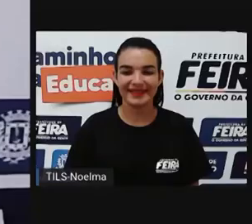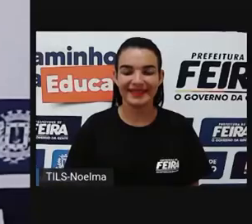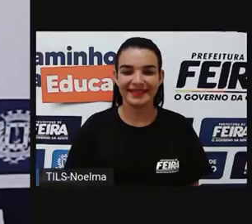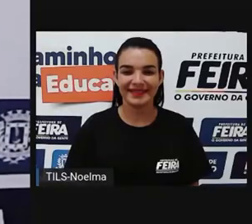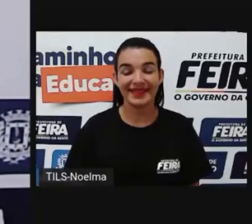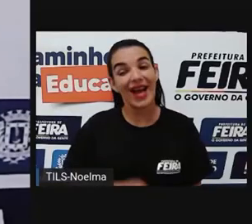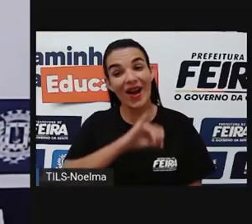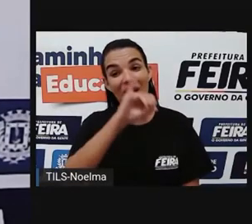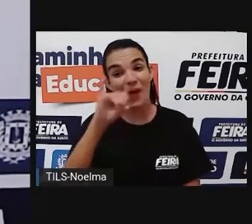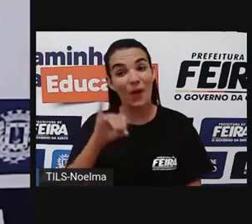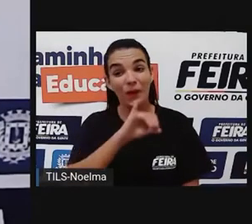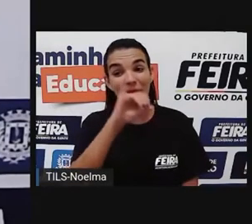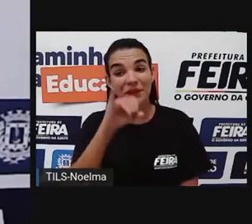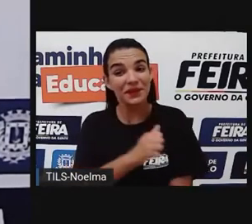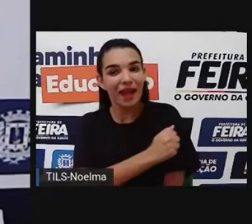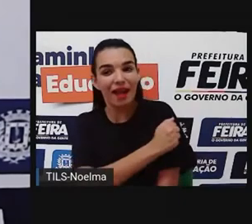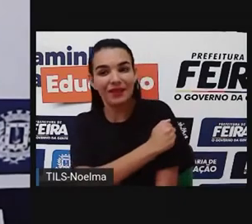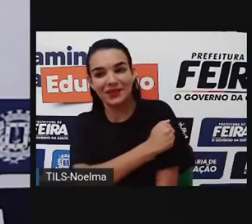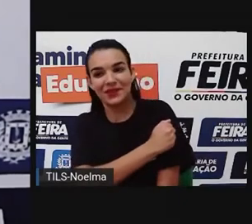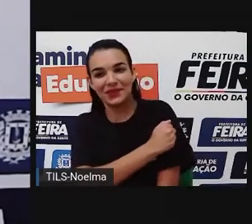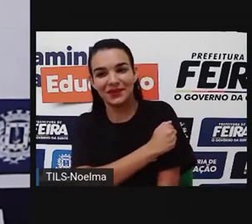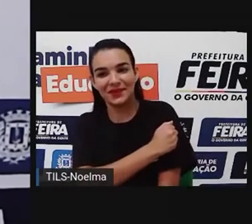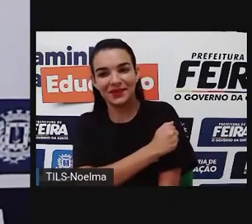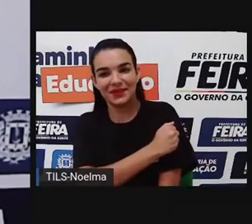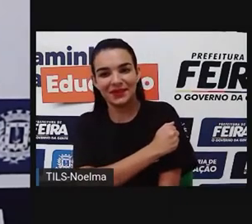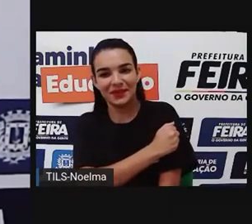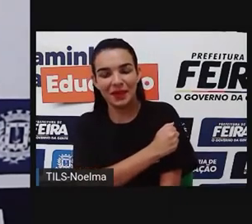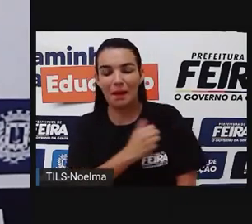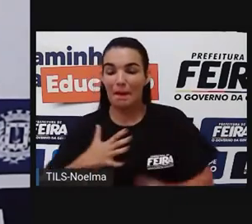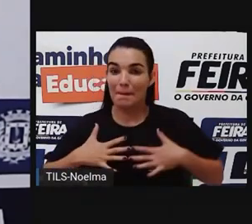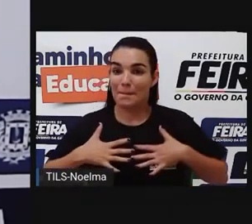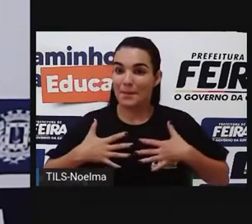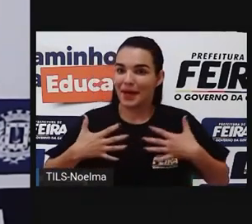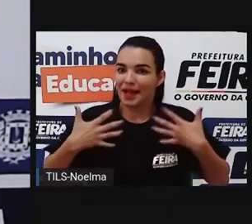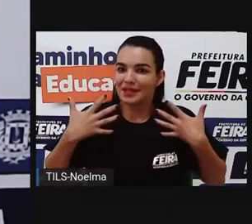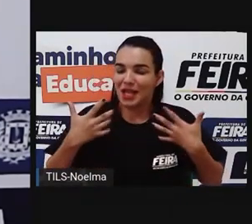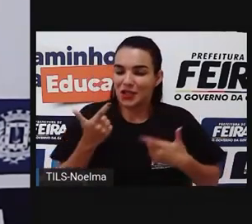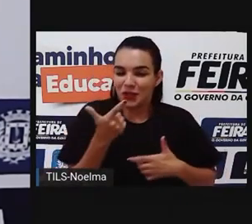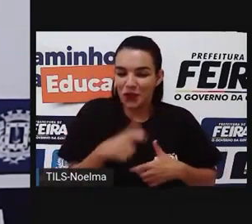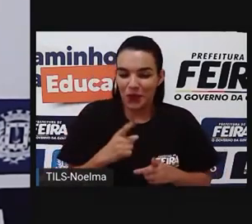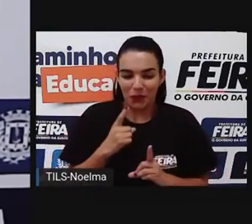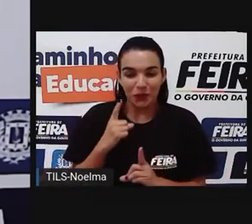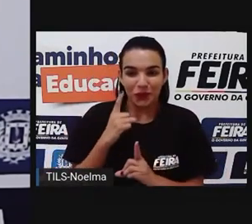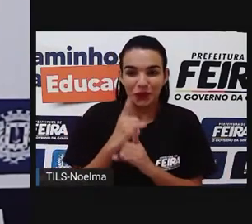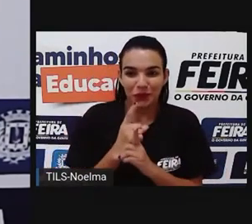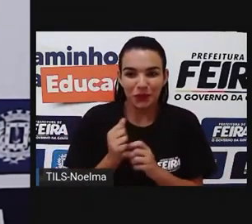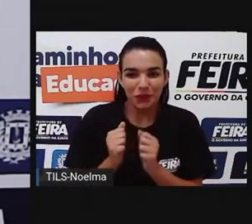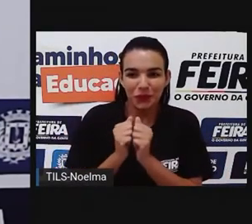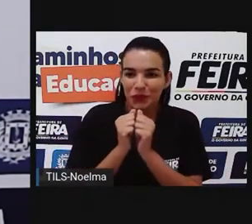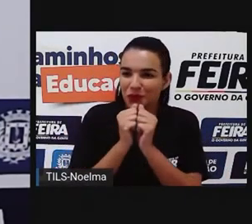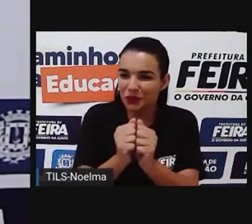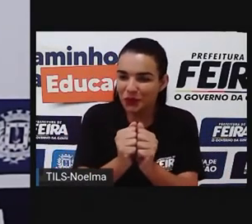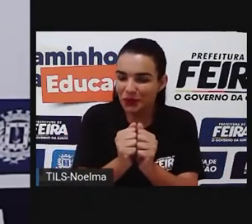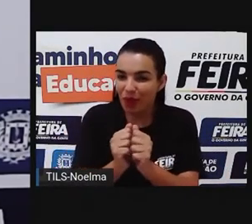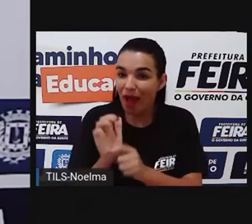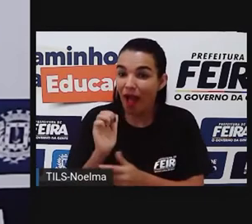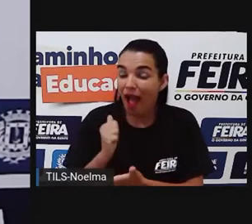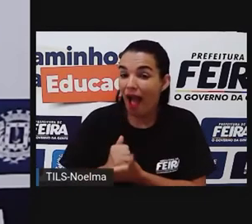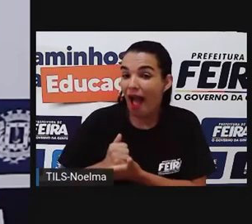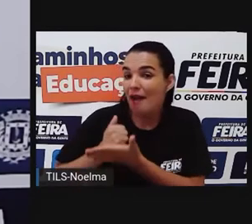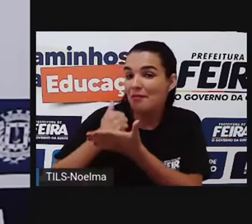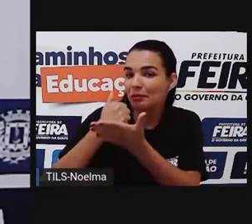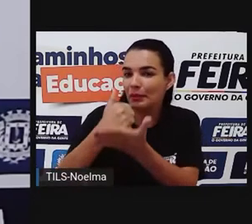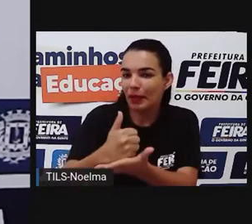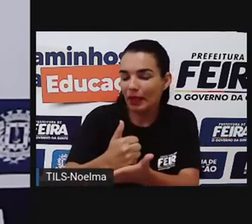Olá, caros estudantes, é um prazer estar com vocês, contribuindo com o processo